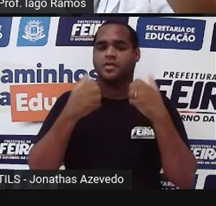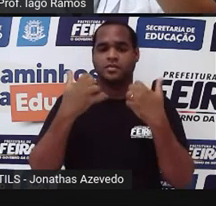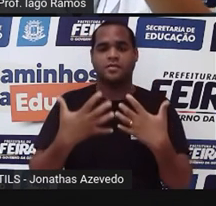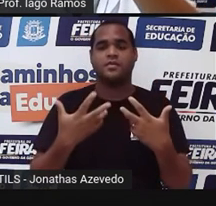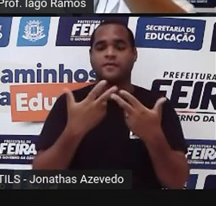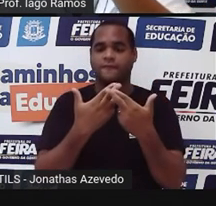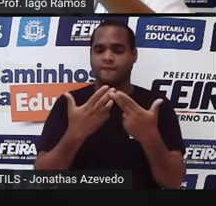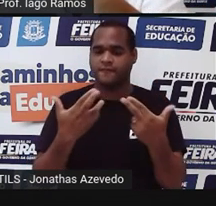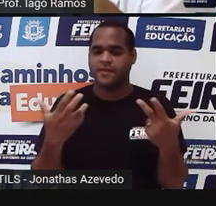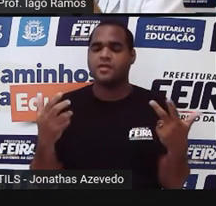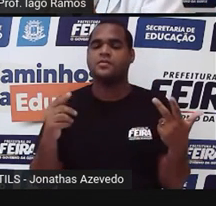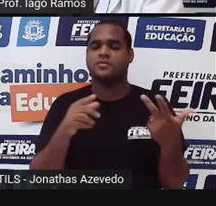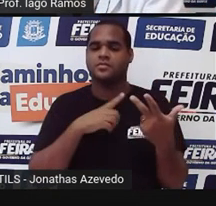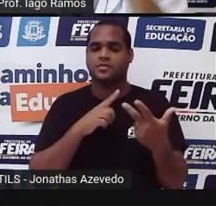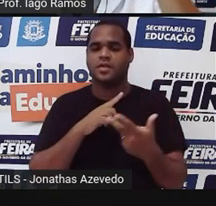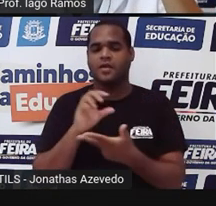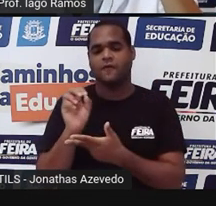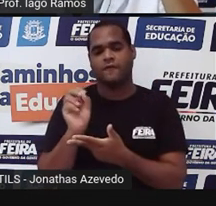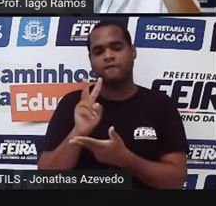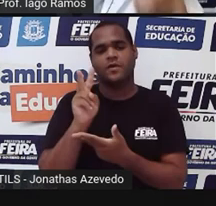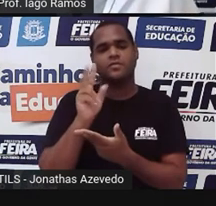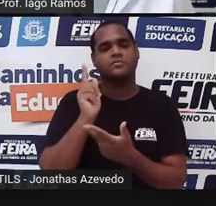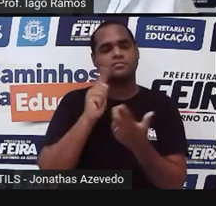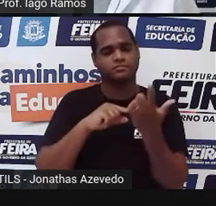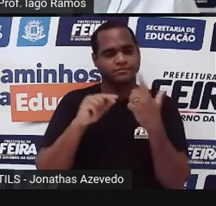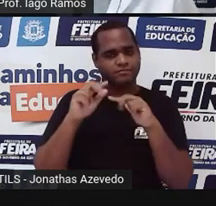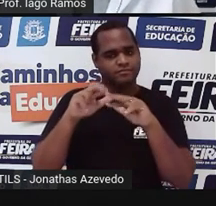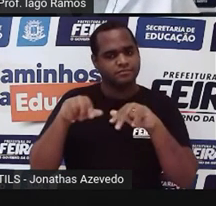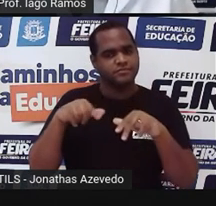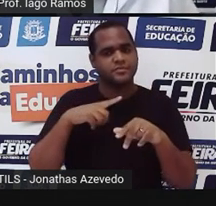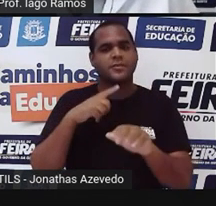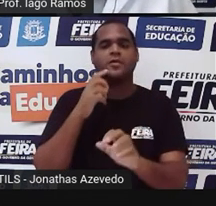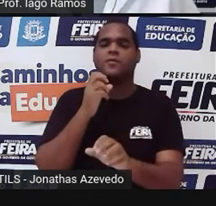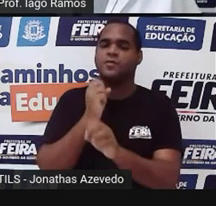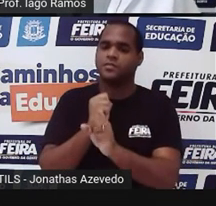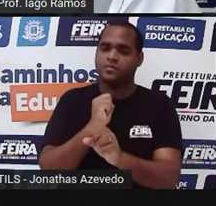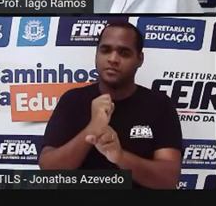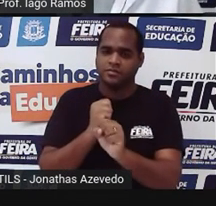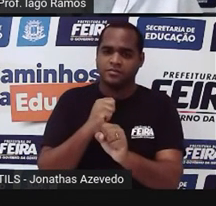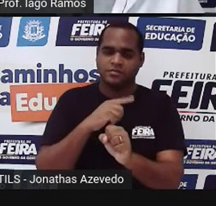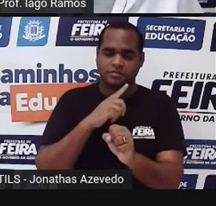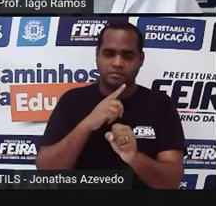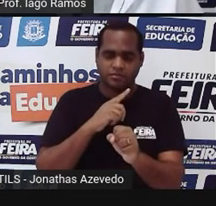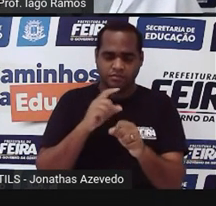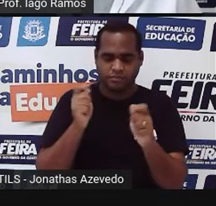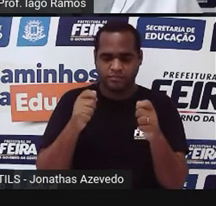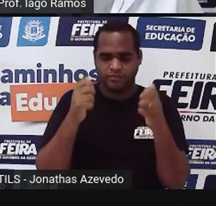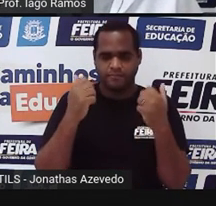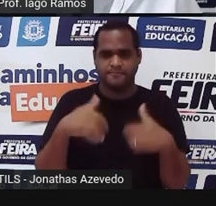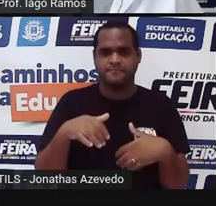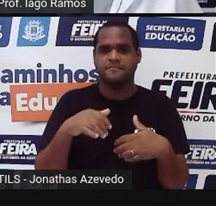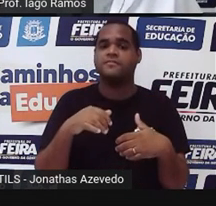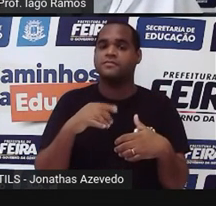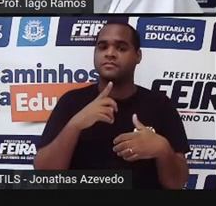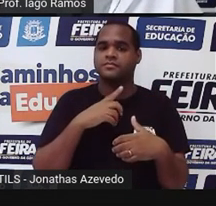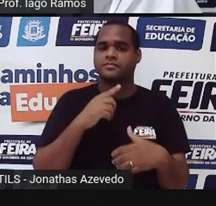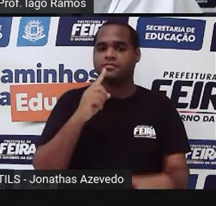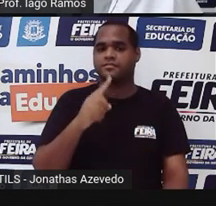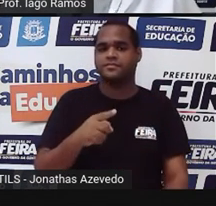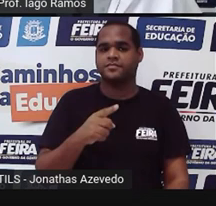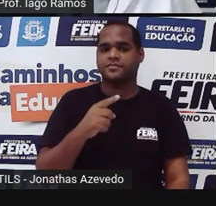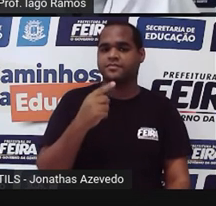todos aqueles valores do consumo, faz uma soma, a soma já está feita ali, deu 1